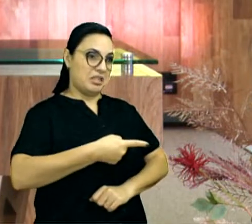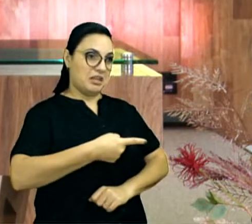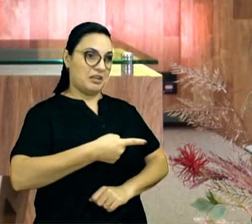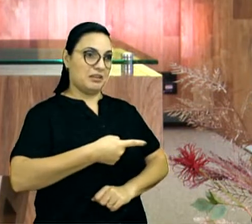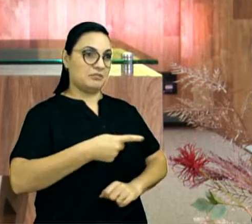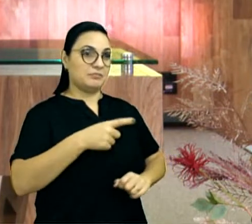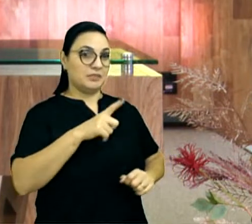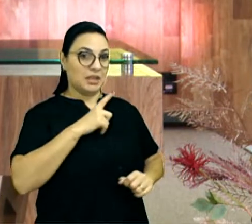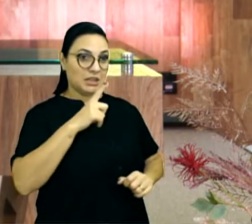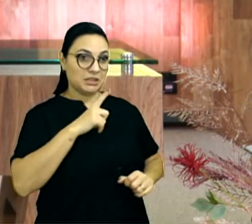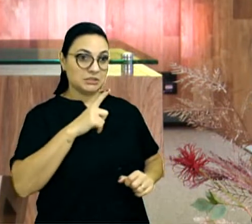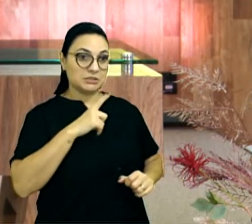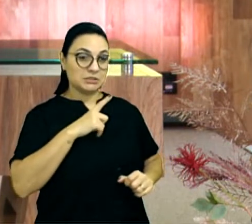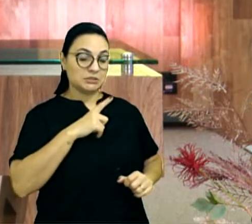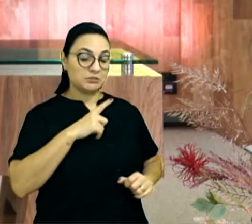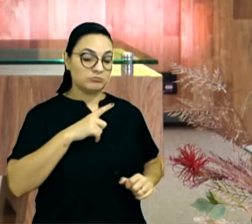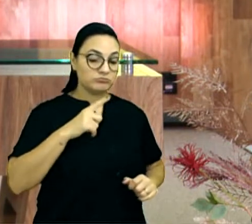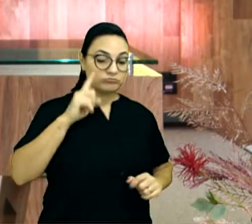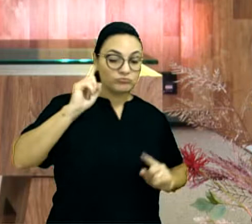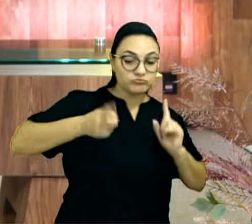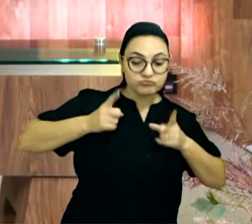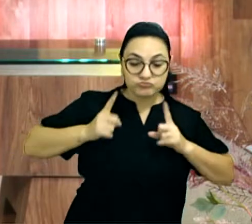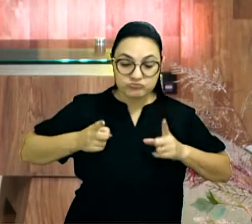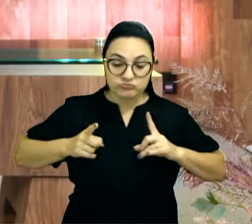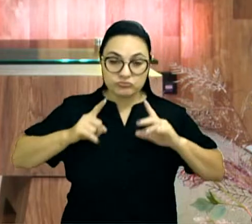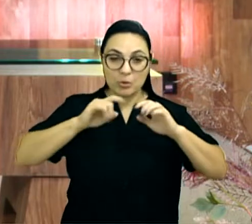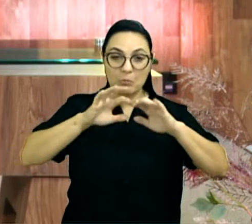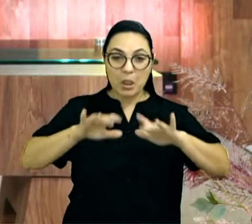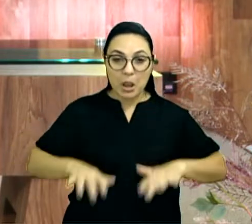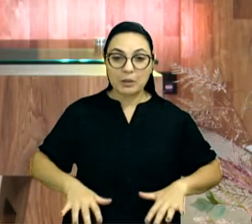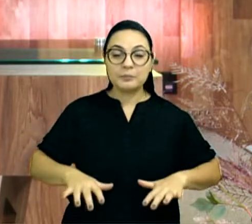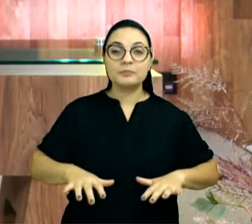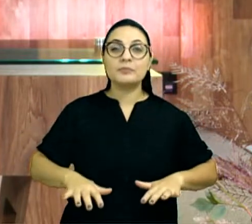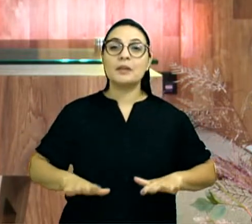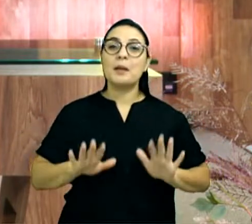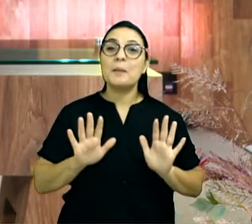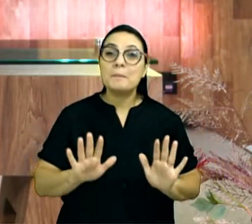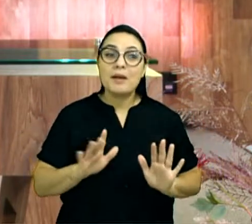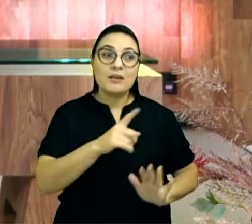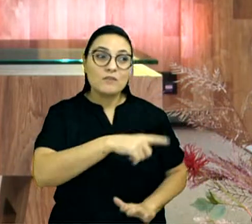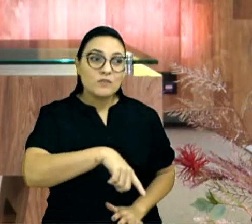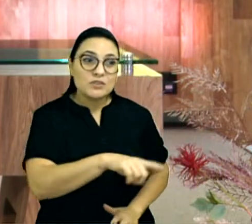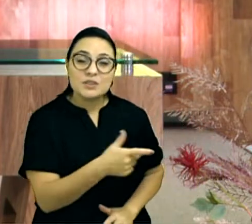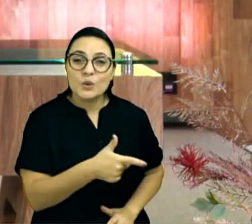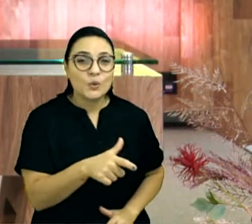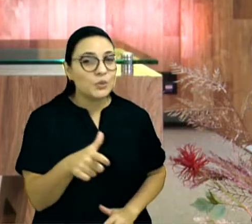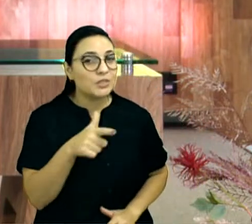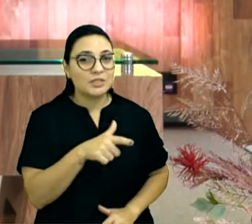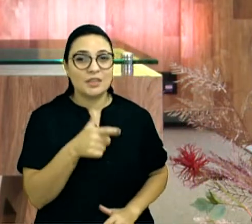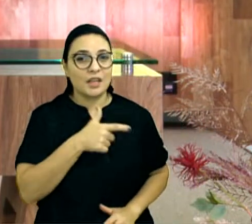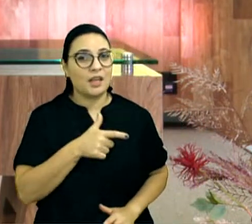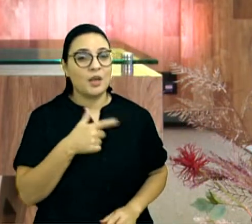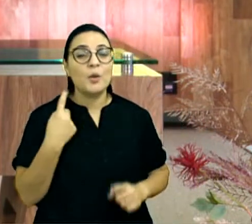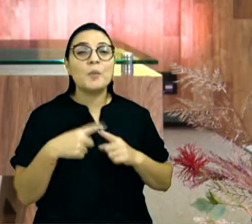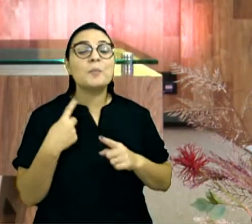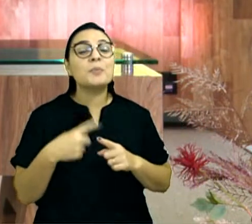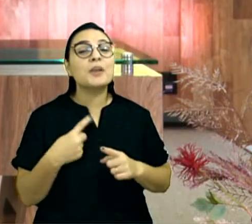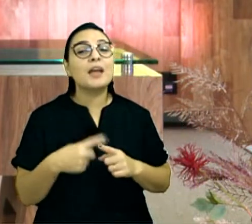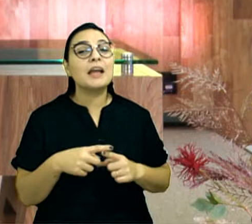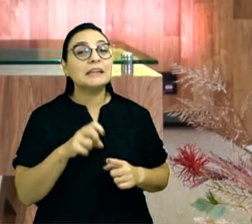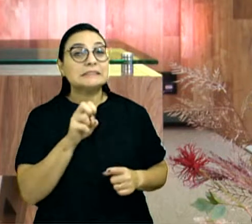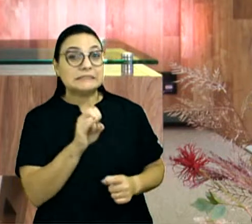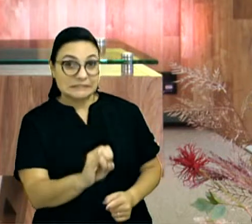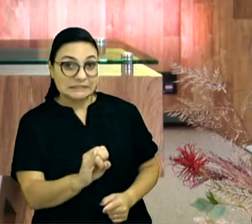maiorais exercem autoridade. Mas entre vós não é assim. Pelo contrário, quem